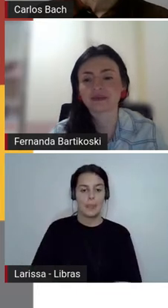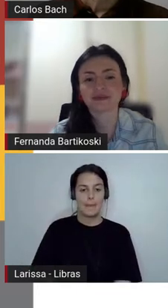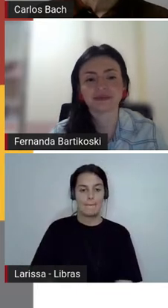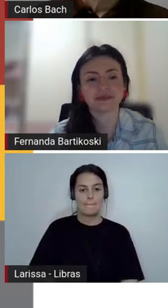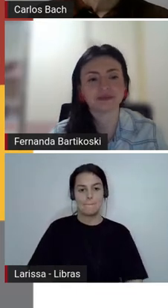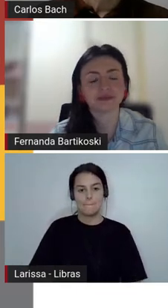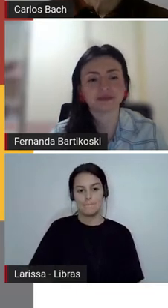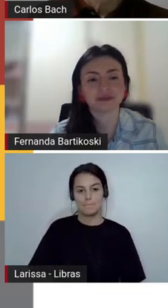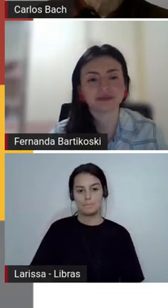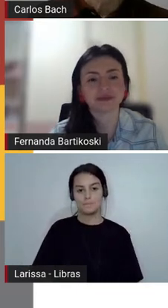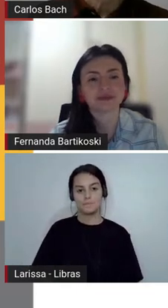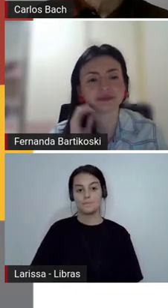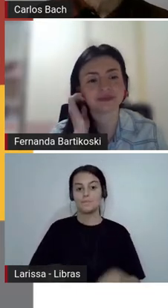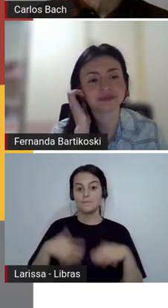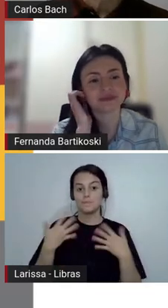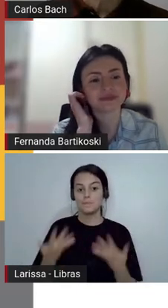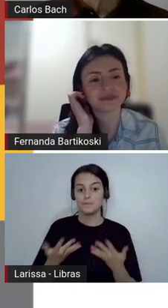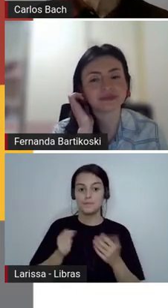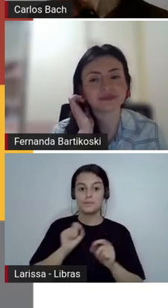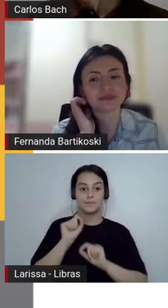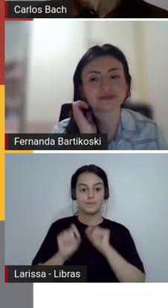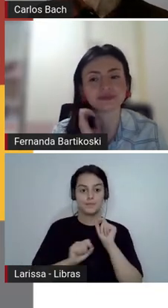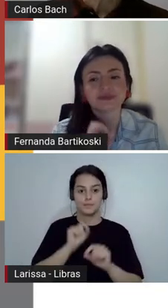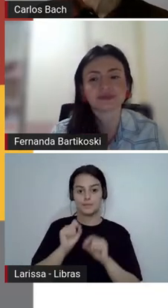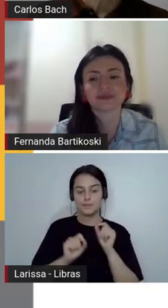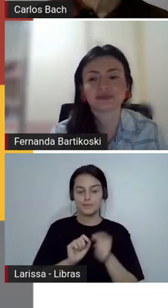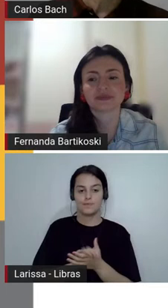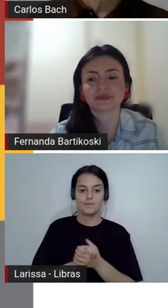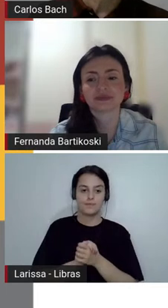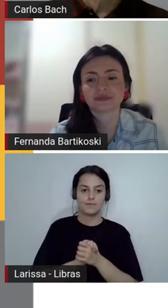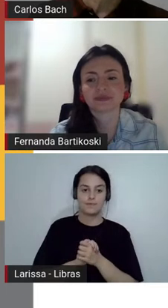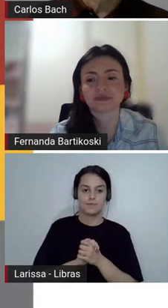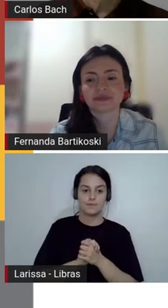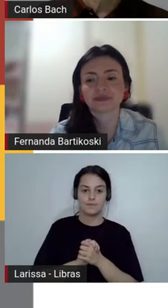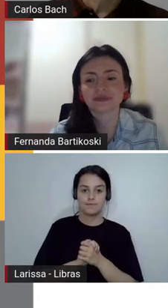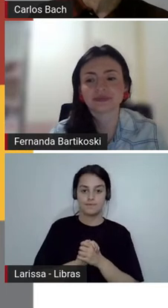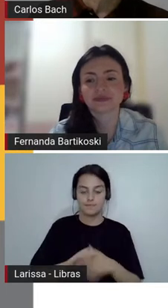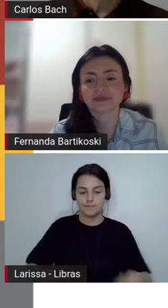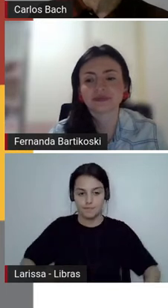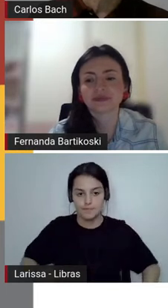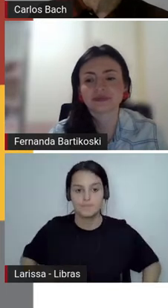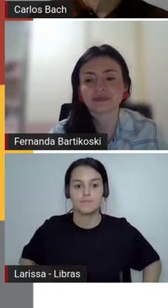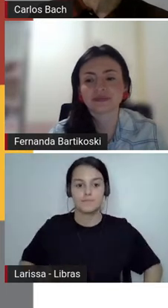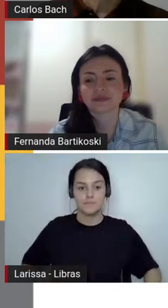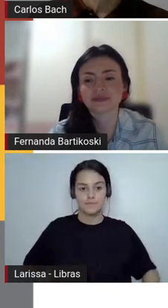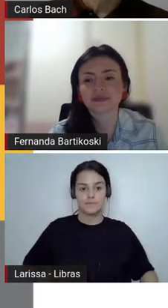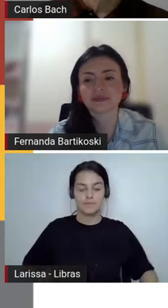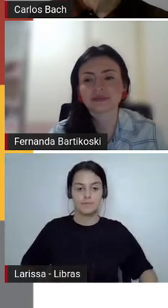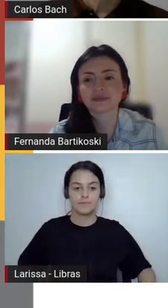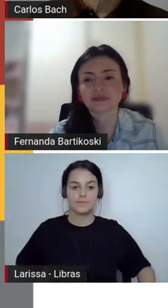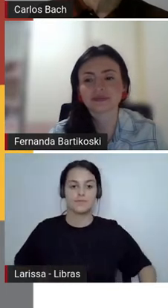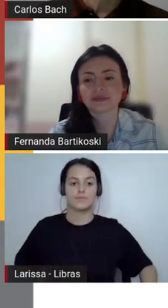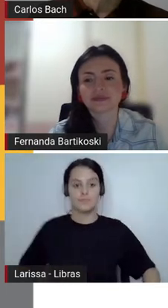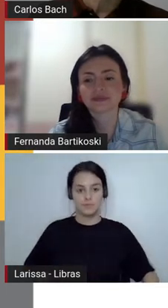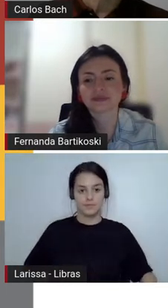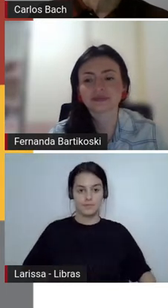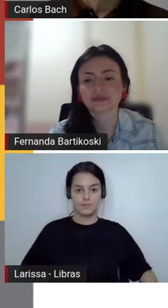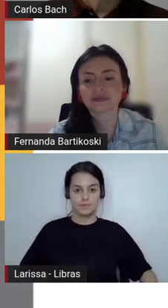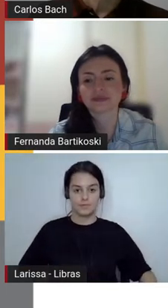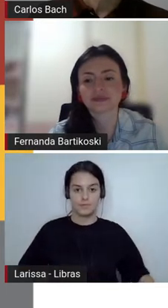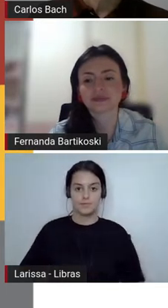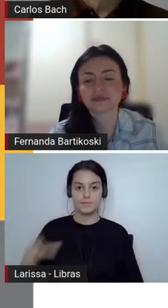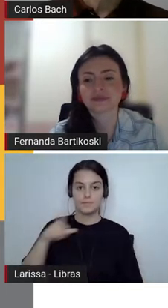Então, gente traz aqui uma fala da professora Vera Guiara e da professora Bordini,